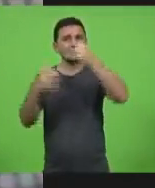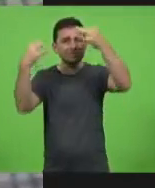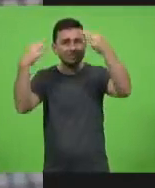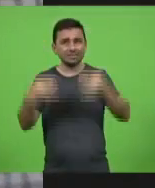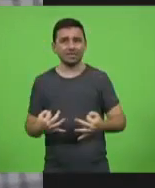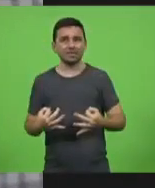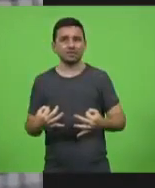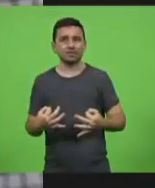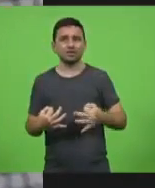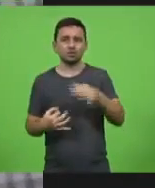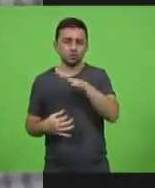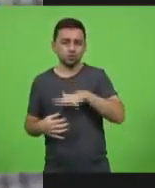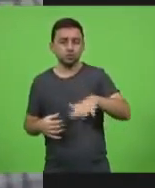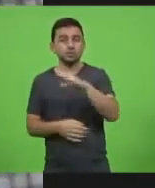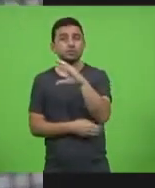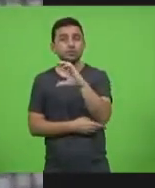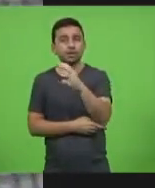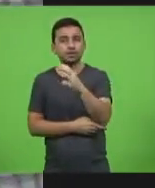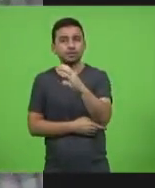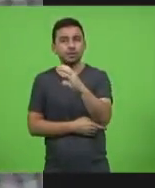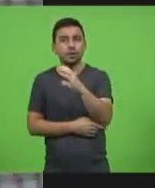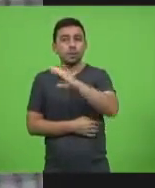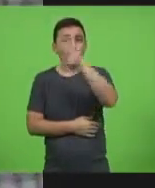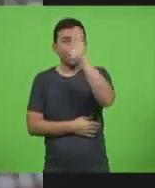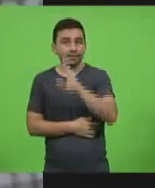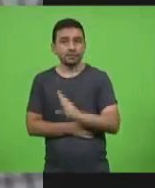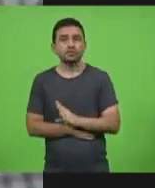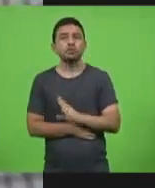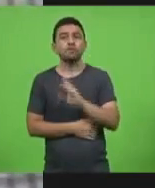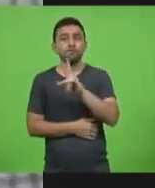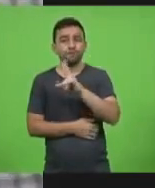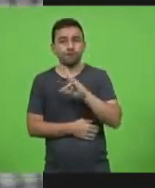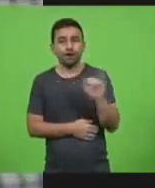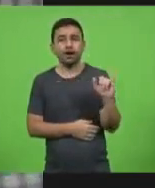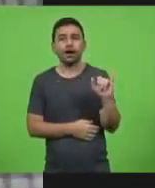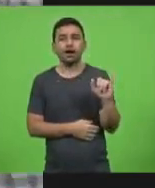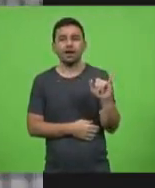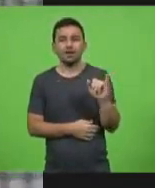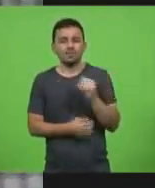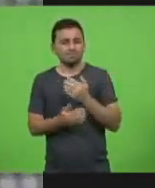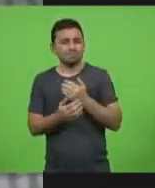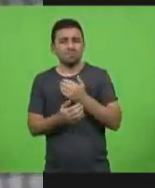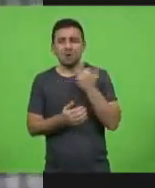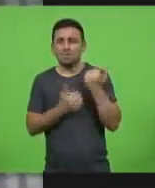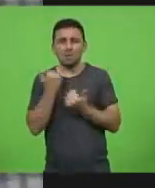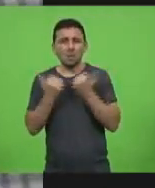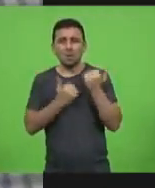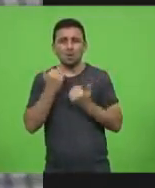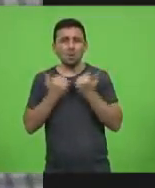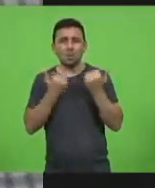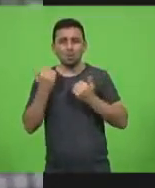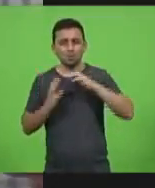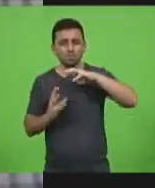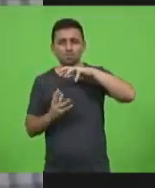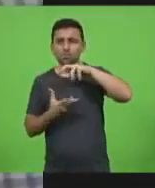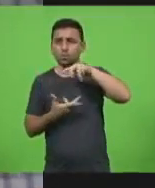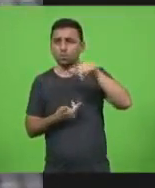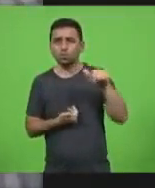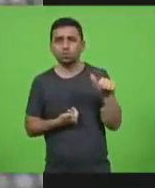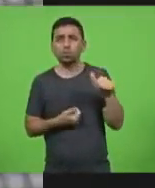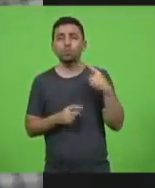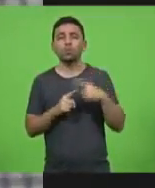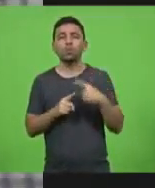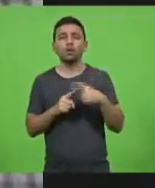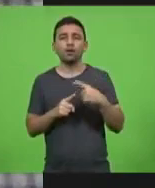daquilo que diz a ciência. O Brasil vai ser o país que vai perder mais gente no mundo pela pandemia. Porque